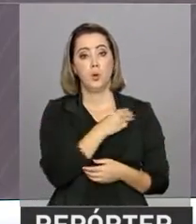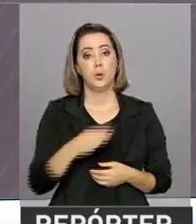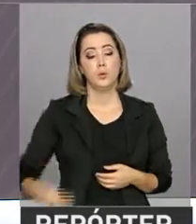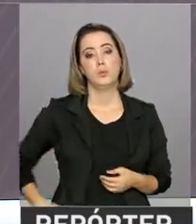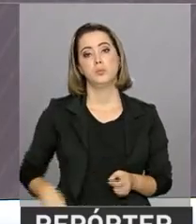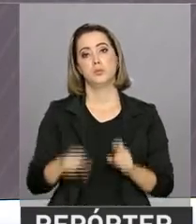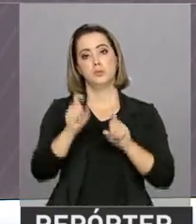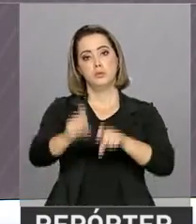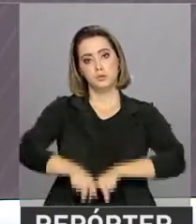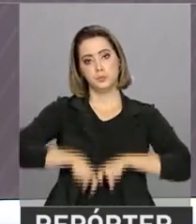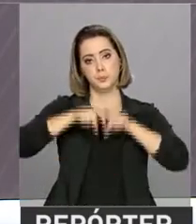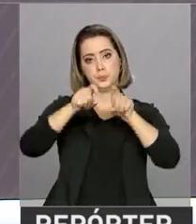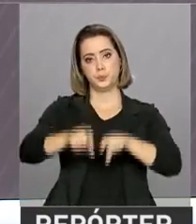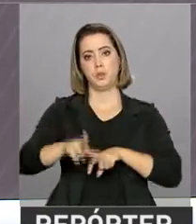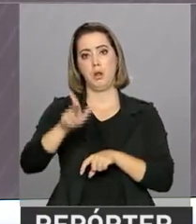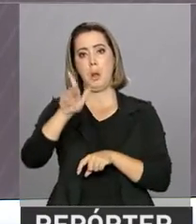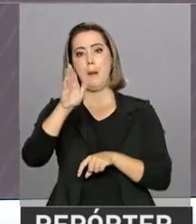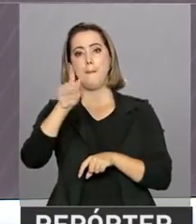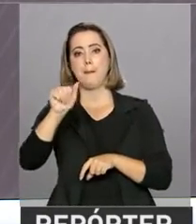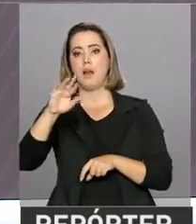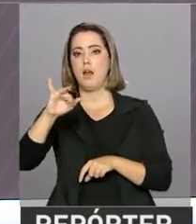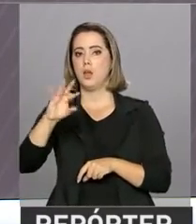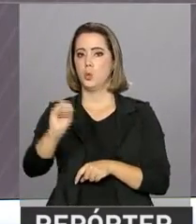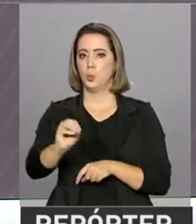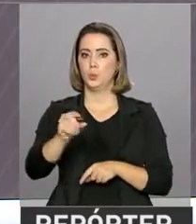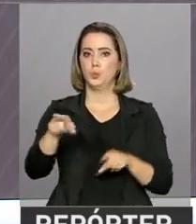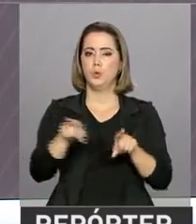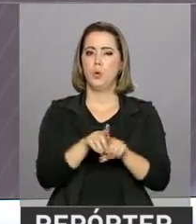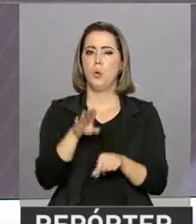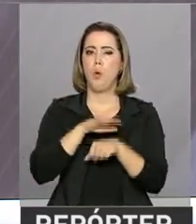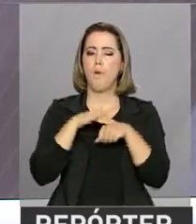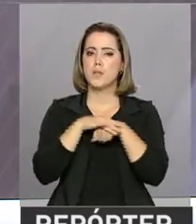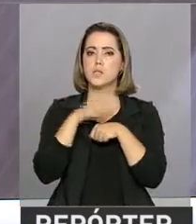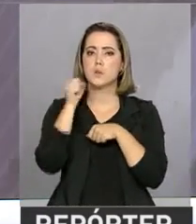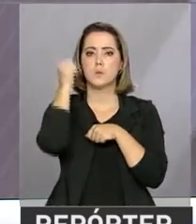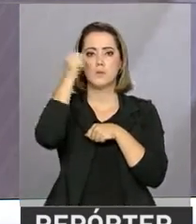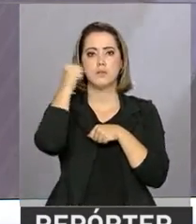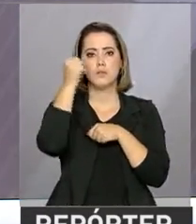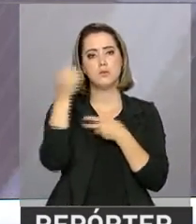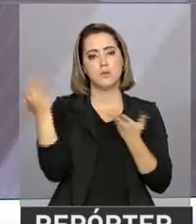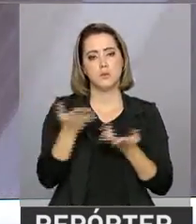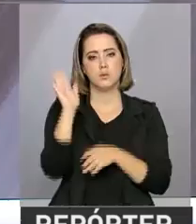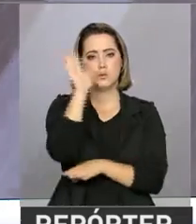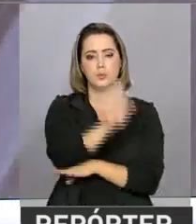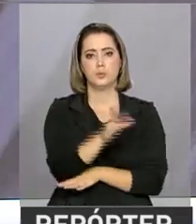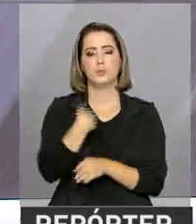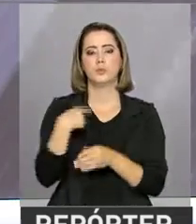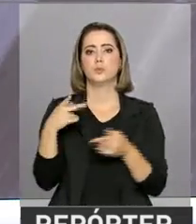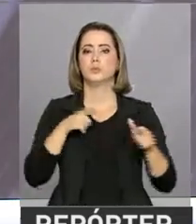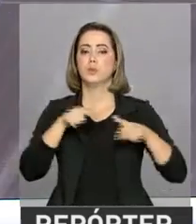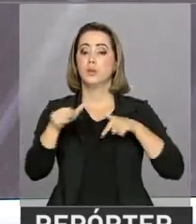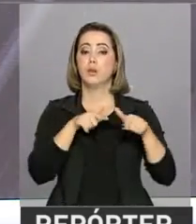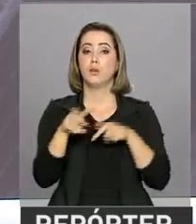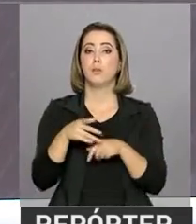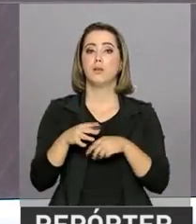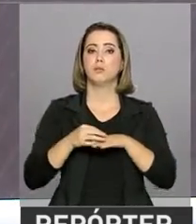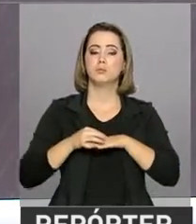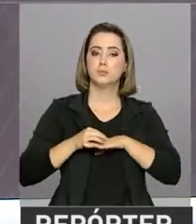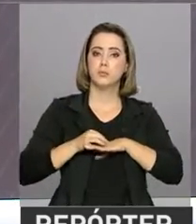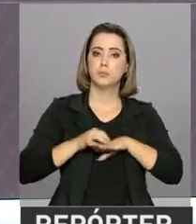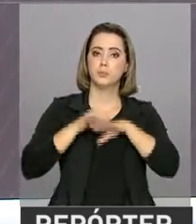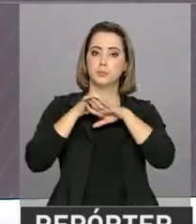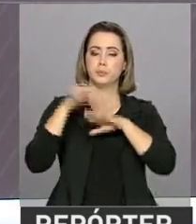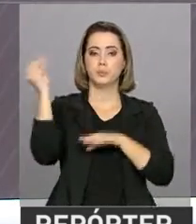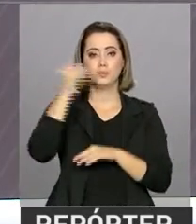Agricultura, Pecuária e Abastecimento, Blairo Maggi, conversou com os senadores na tarde de hoje sobre a operação Carne Fraca da Polícia